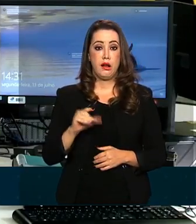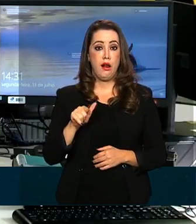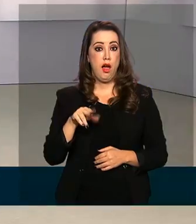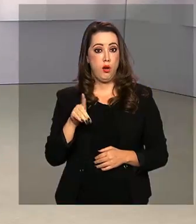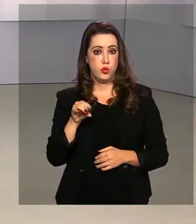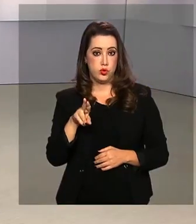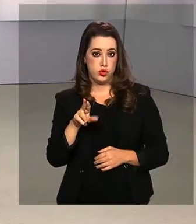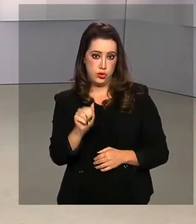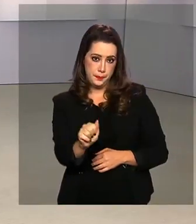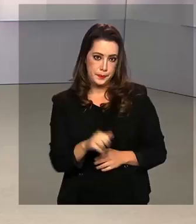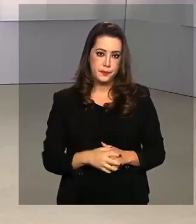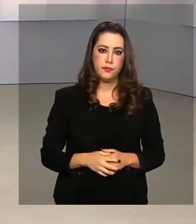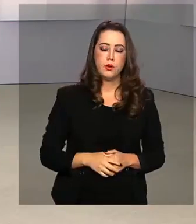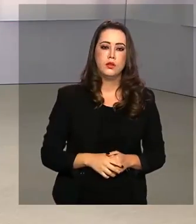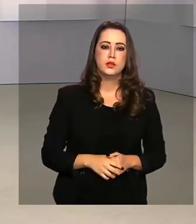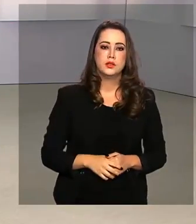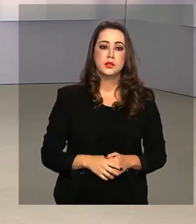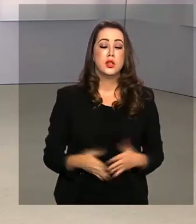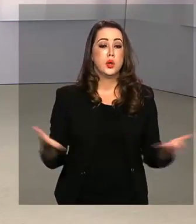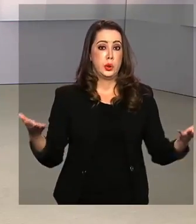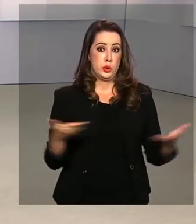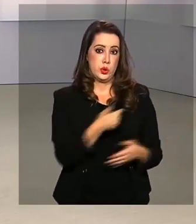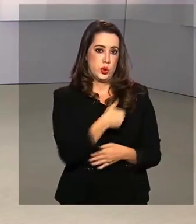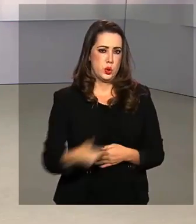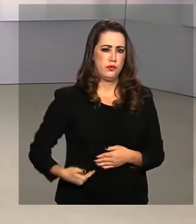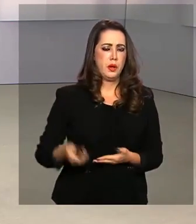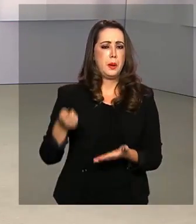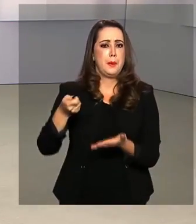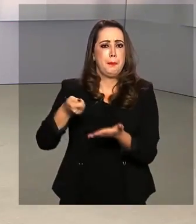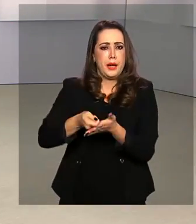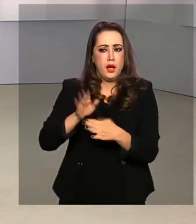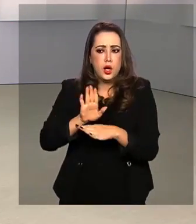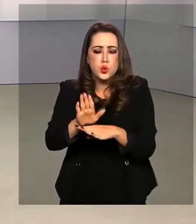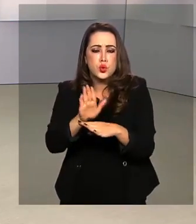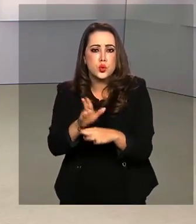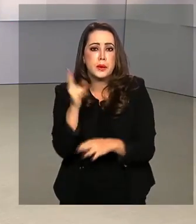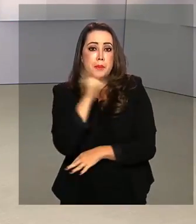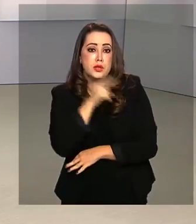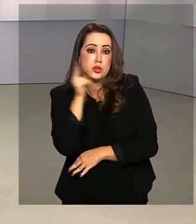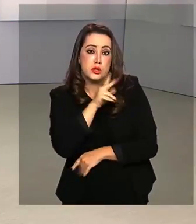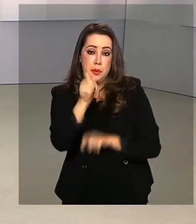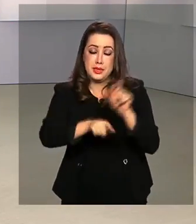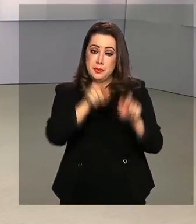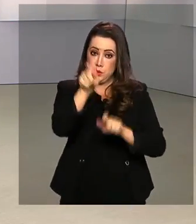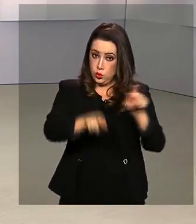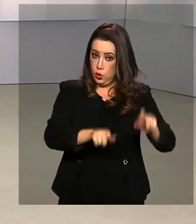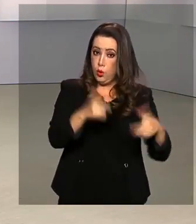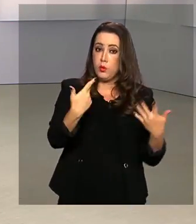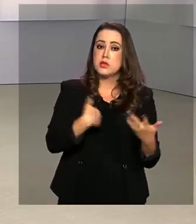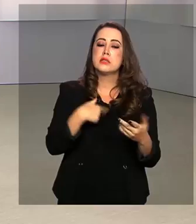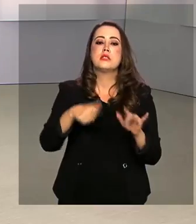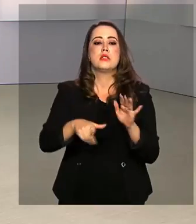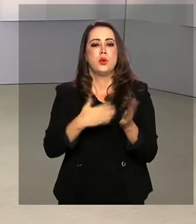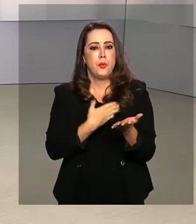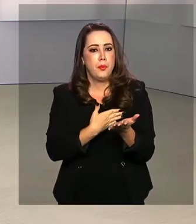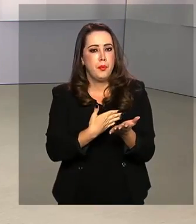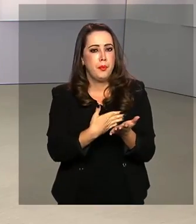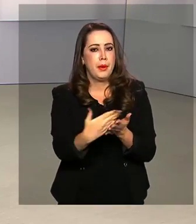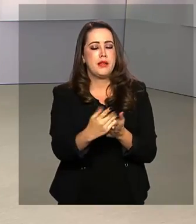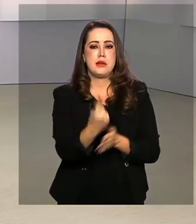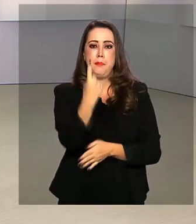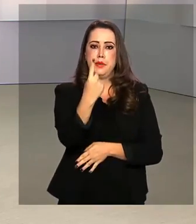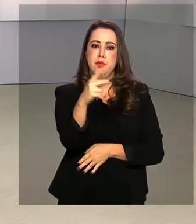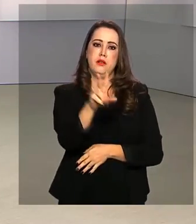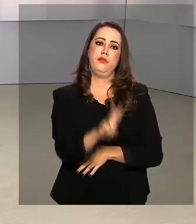Agora. E o Governo paga hoje e amanhã o auxílio emergencial para os beneficiários que ainda estão recebendo a primeira